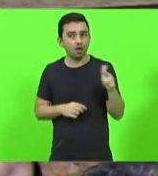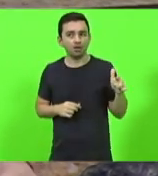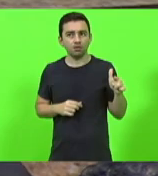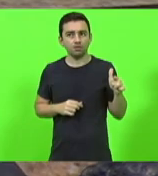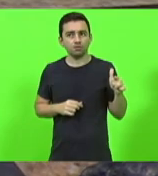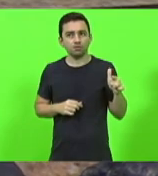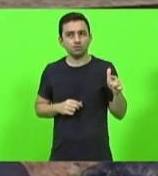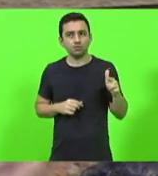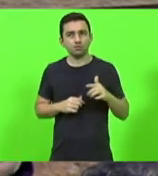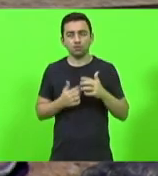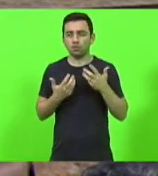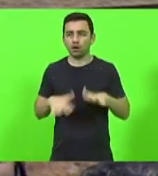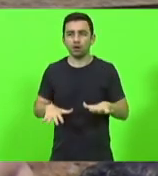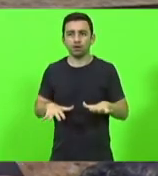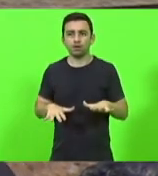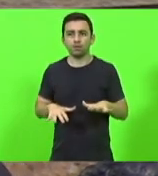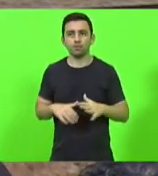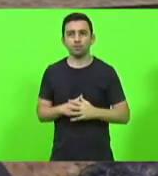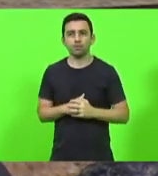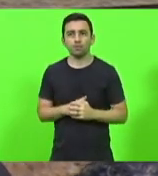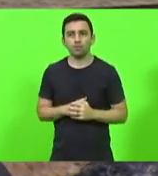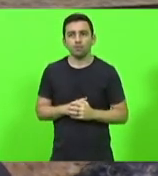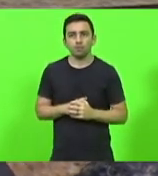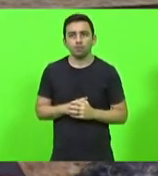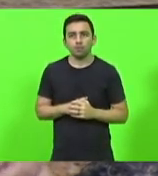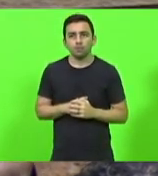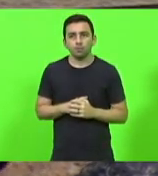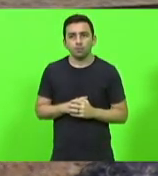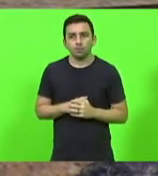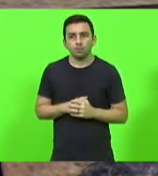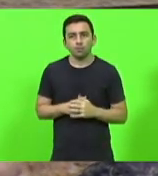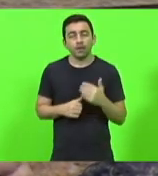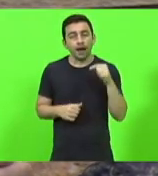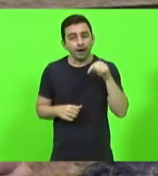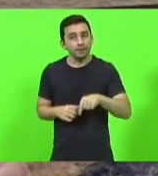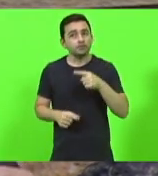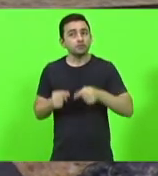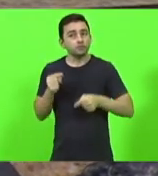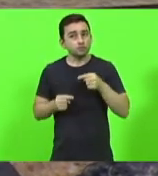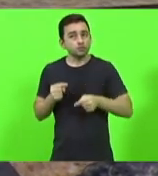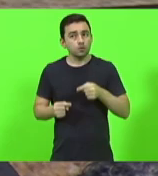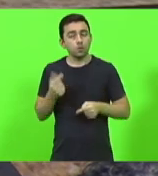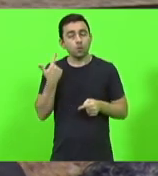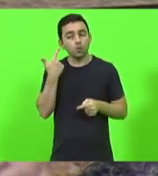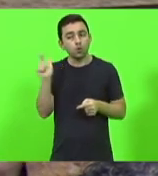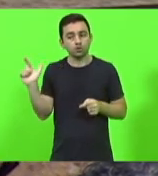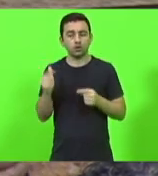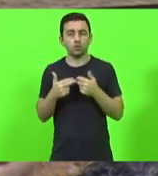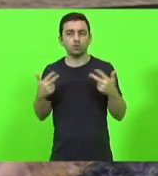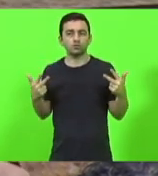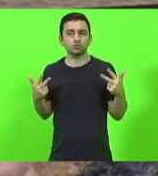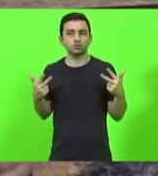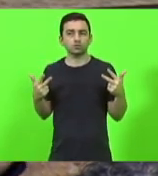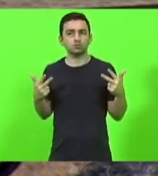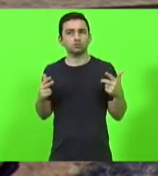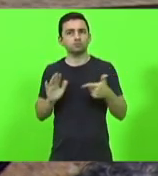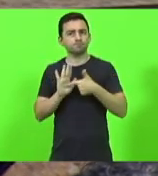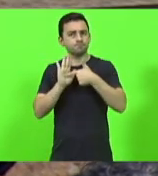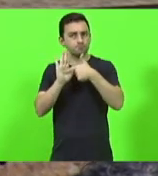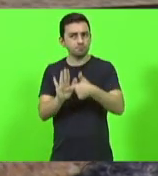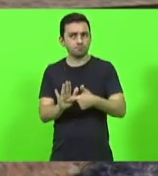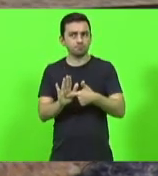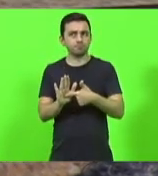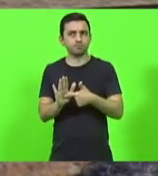forma alguma. De forma alguma. Porque a está discutindo uma outra coisa aqui dentro. E levantar essa questão de que